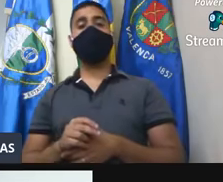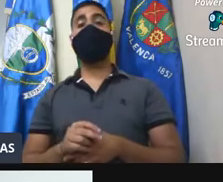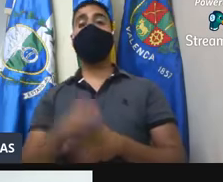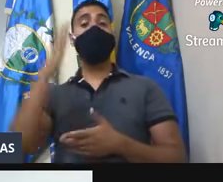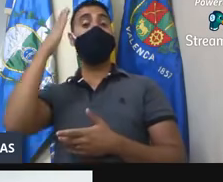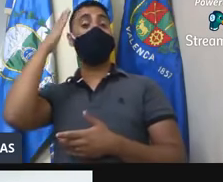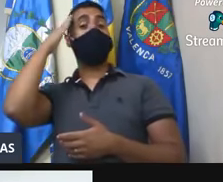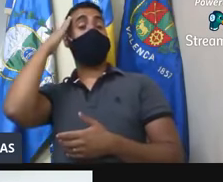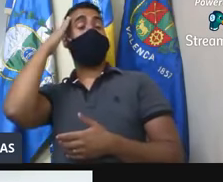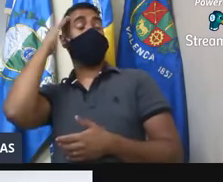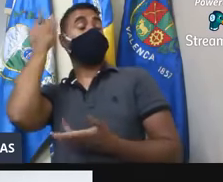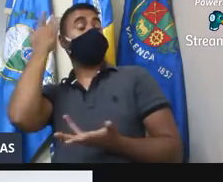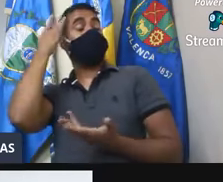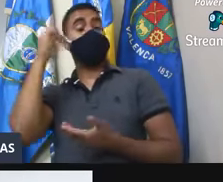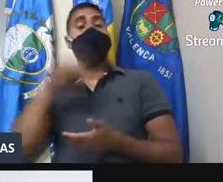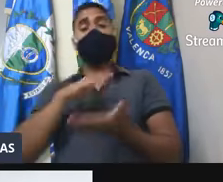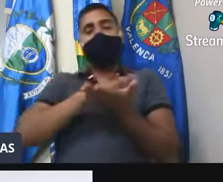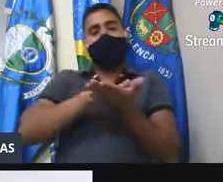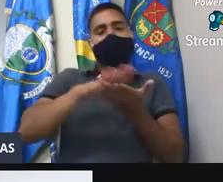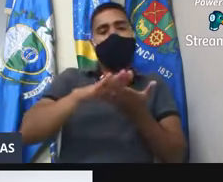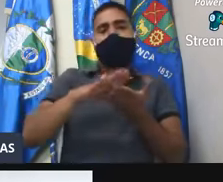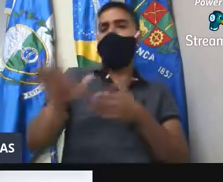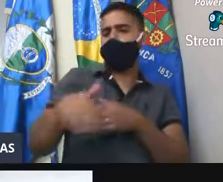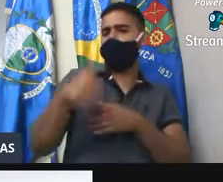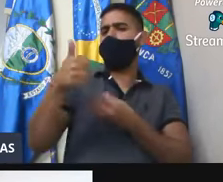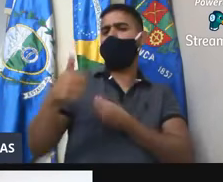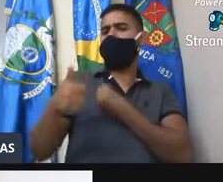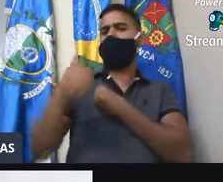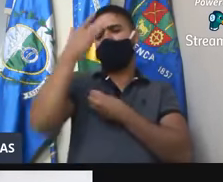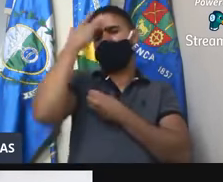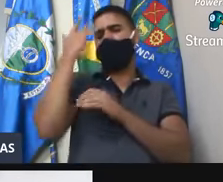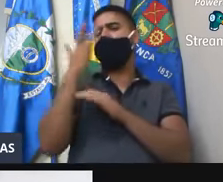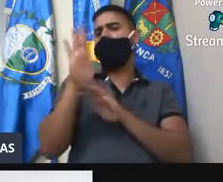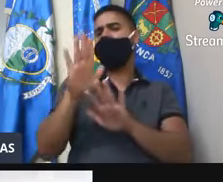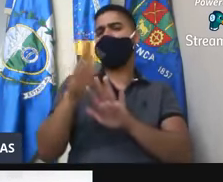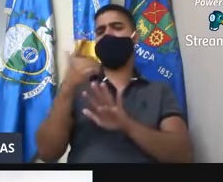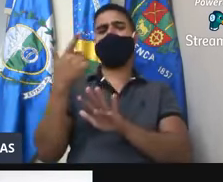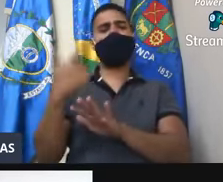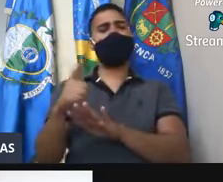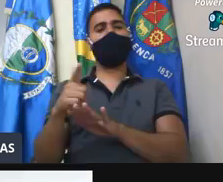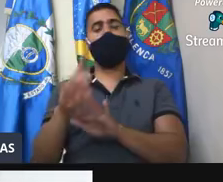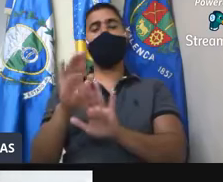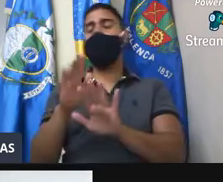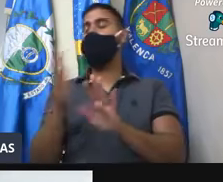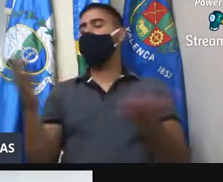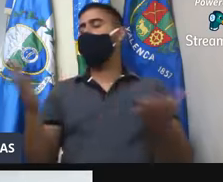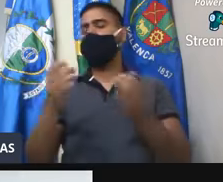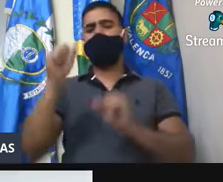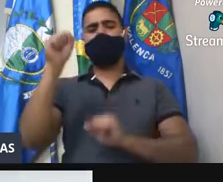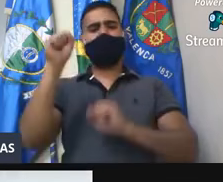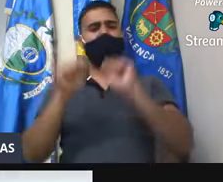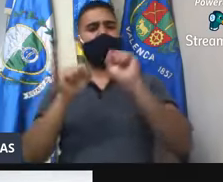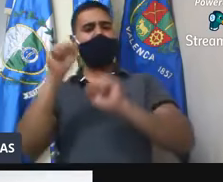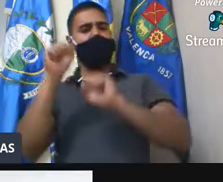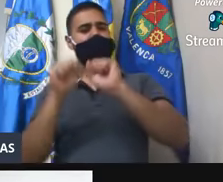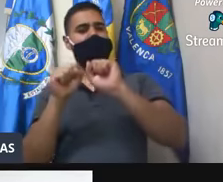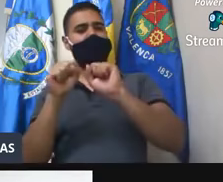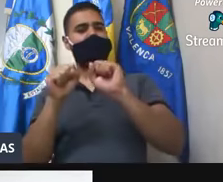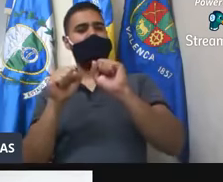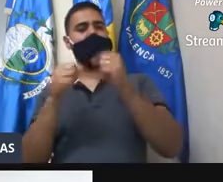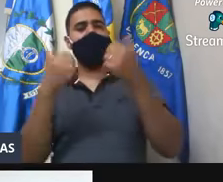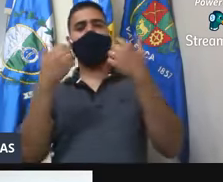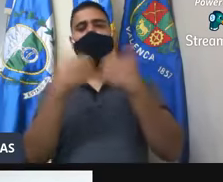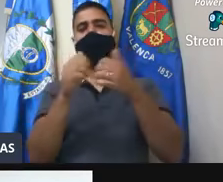para o distrito e melhoraria a vida de todo mundo. Então, na verdade, essa empresa que hoje, de uma maneira